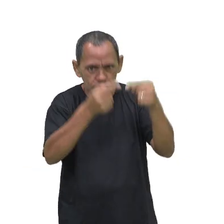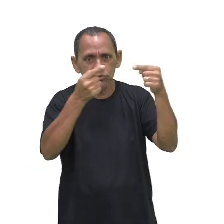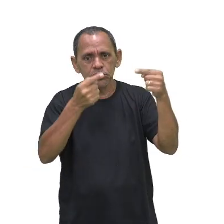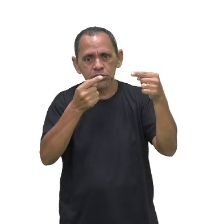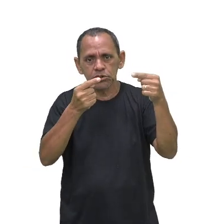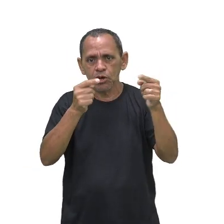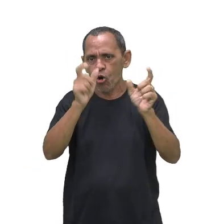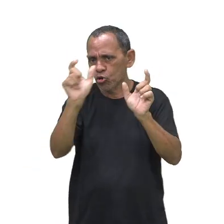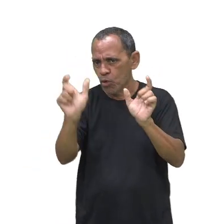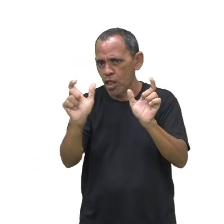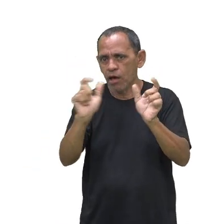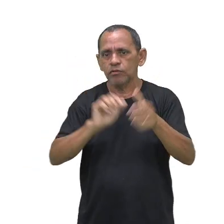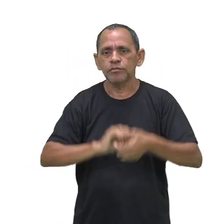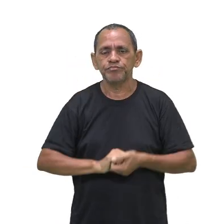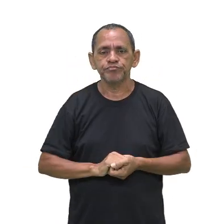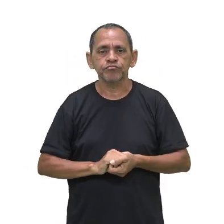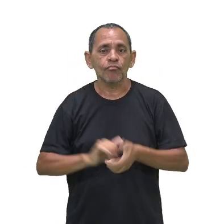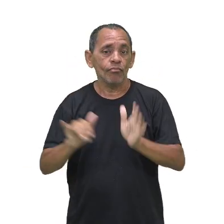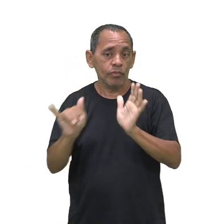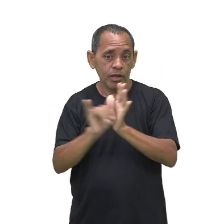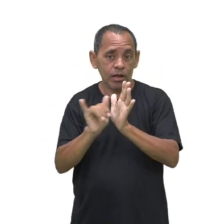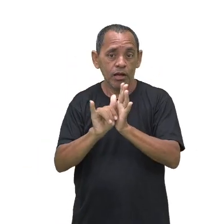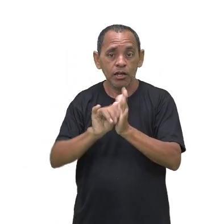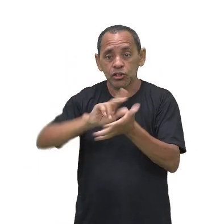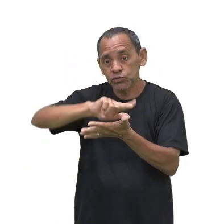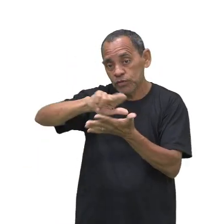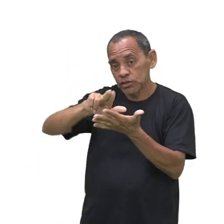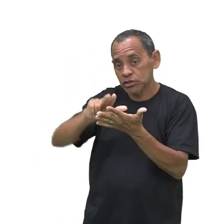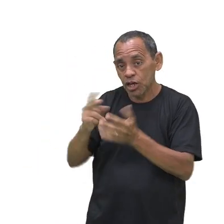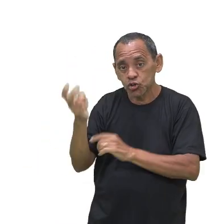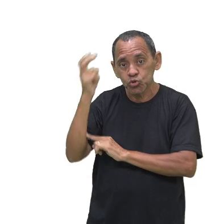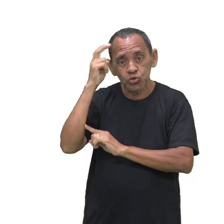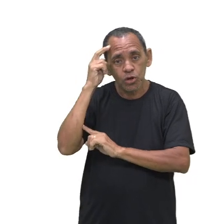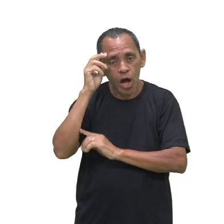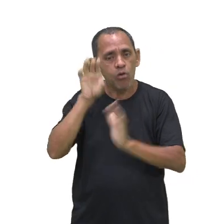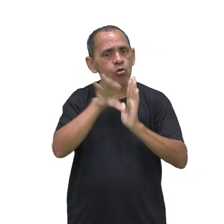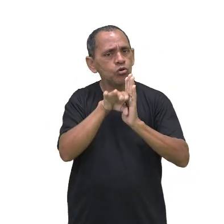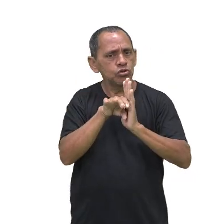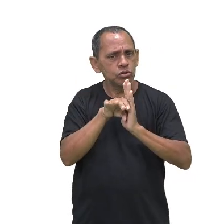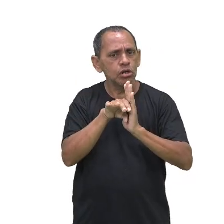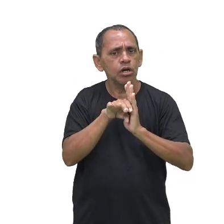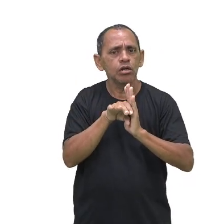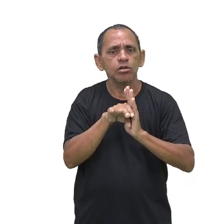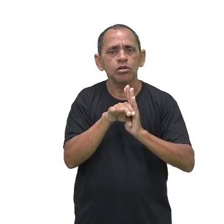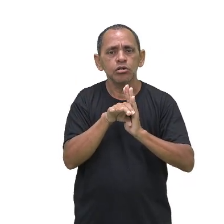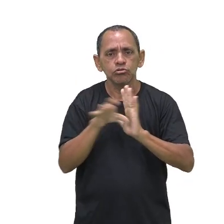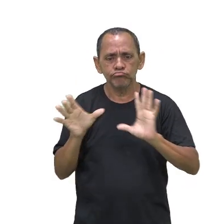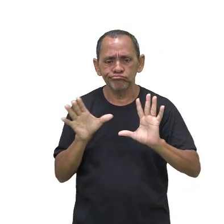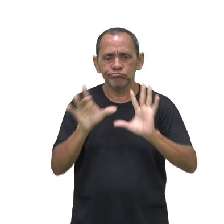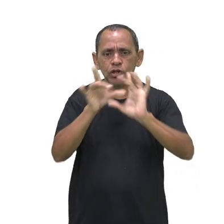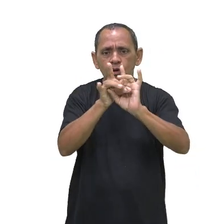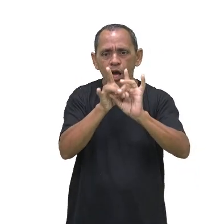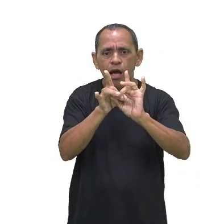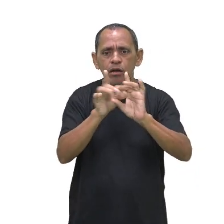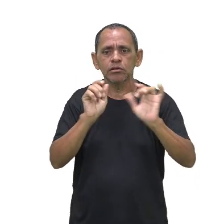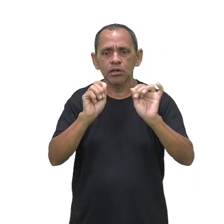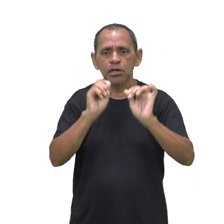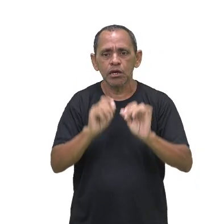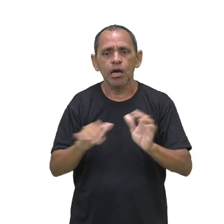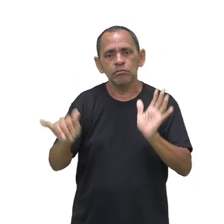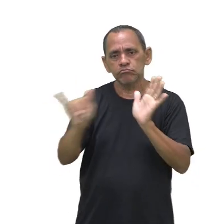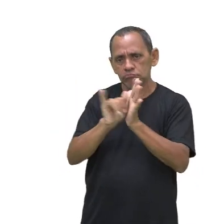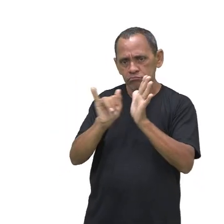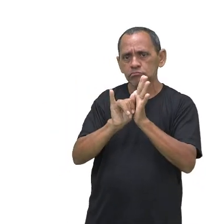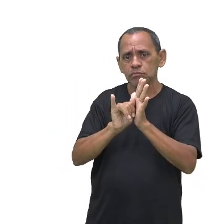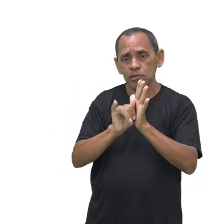diversidade cultural e a identidade é um conceito que está intimamente ligado à identidade. Sim,